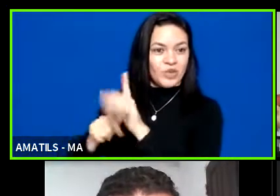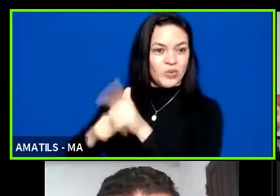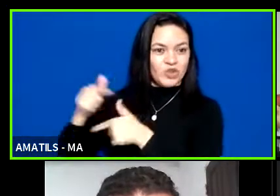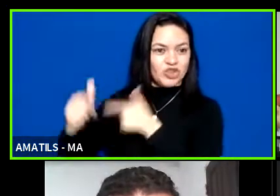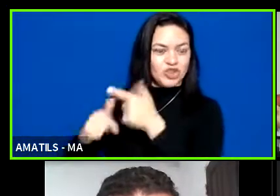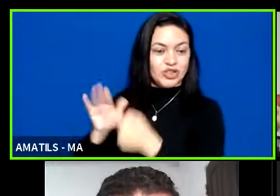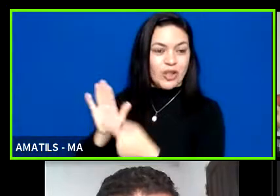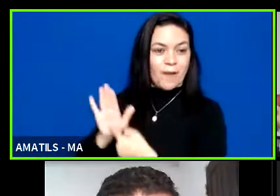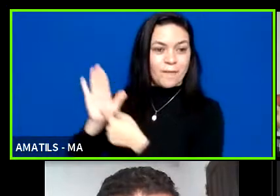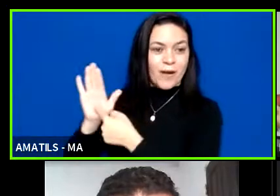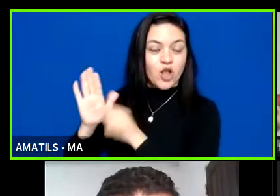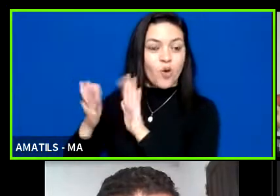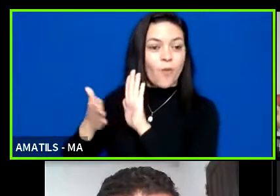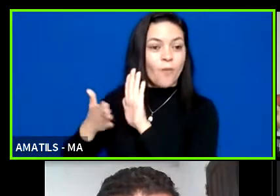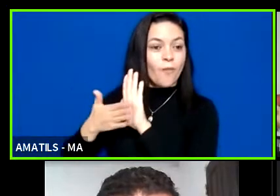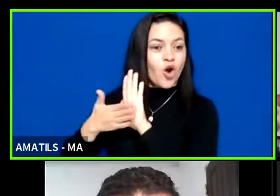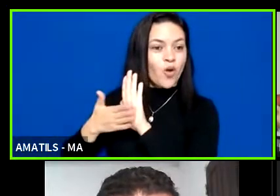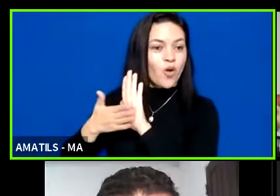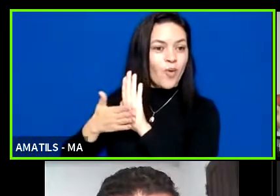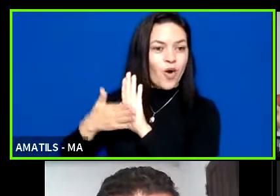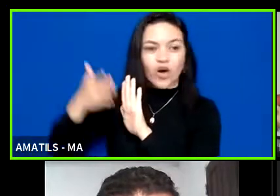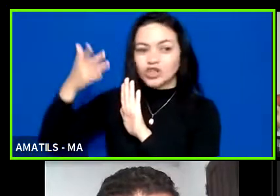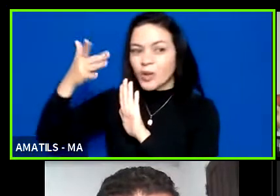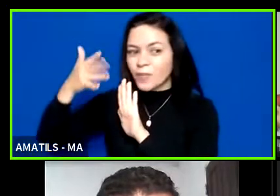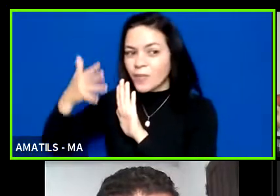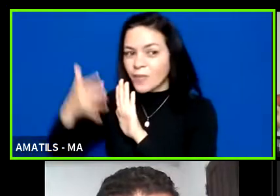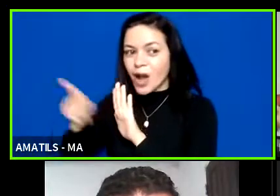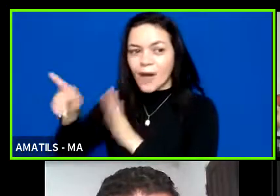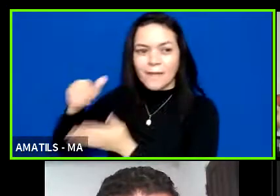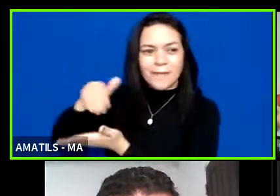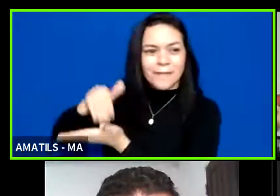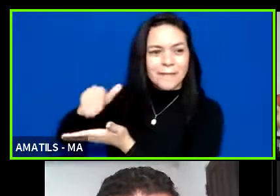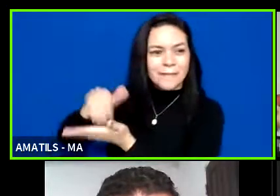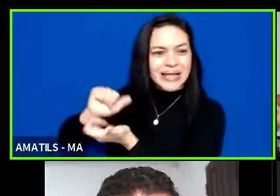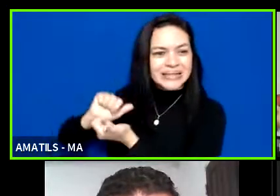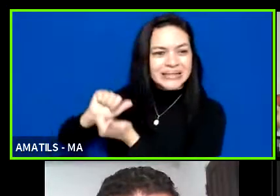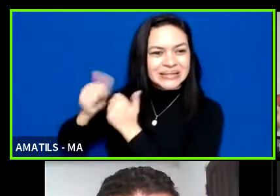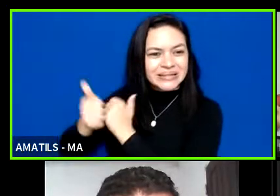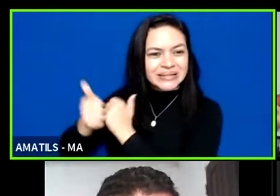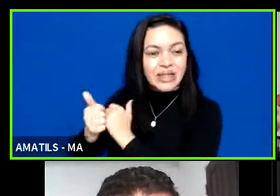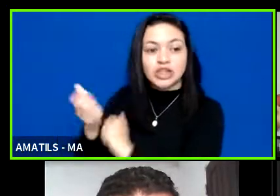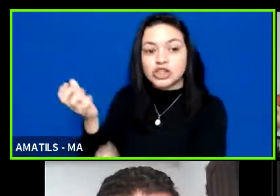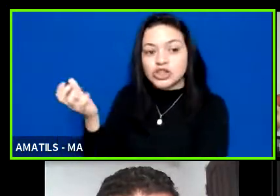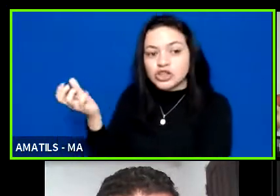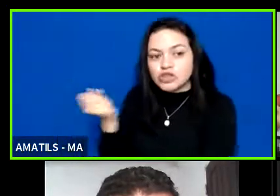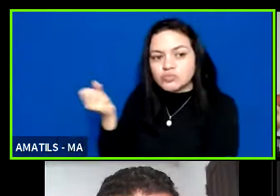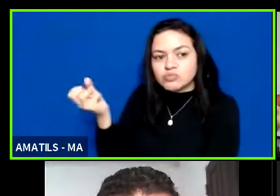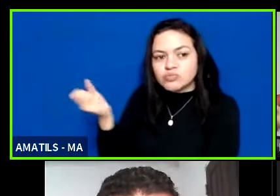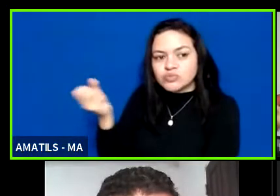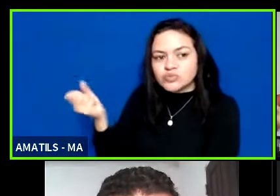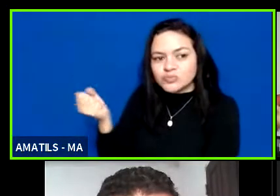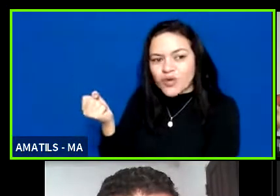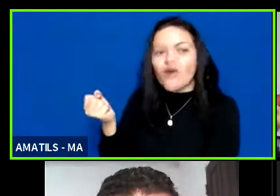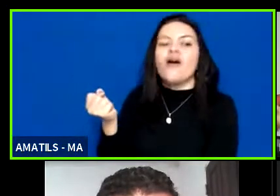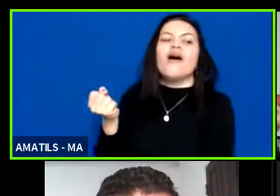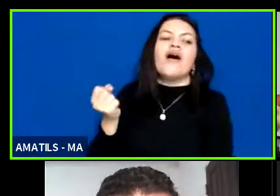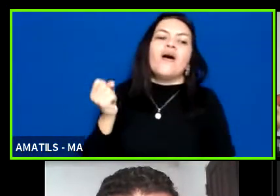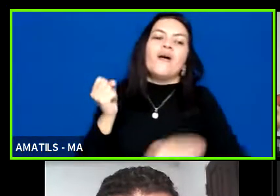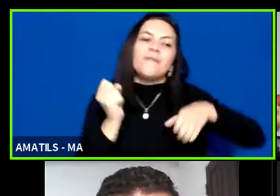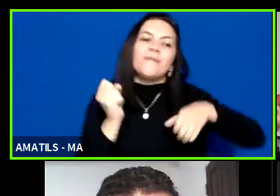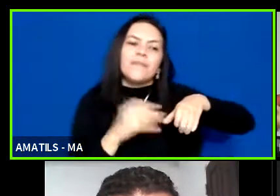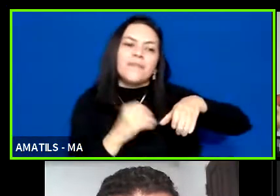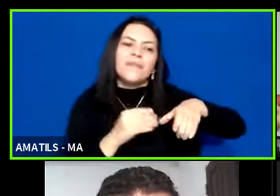uma proposta para a Secretaria de Esporte de receber recursos para a execução desse plano de trabalho